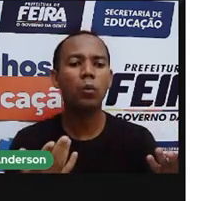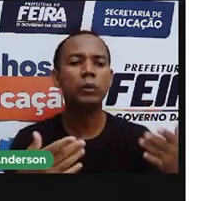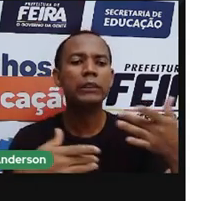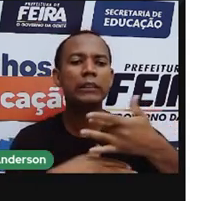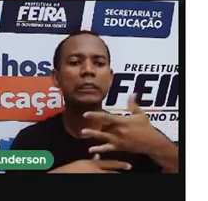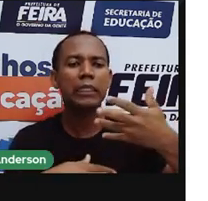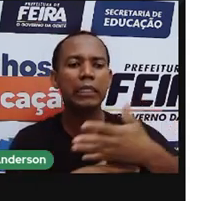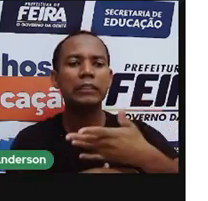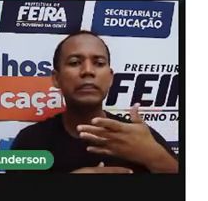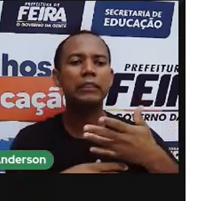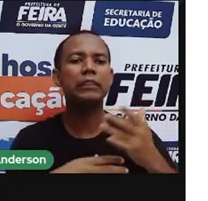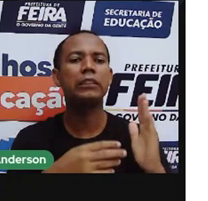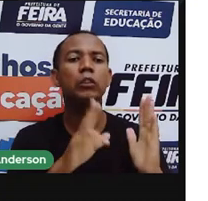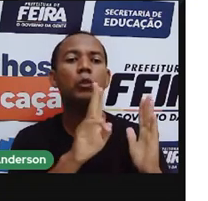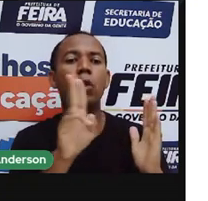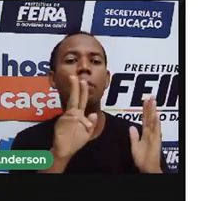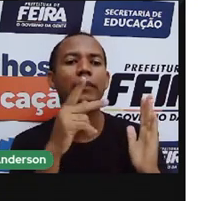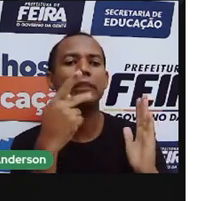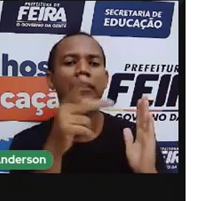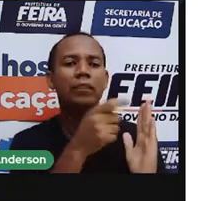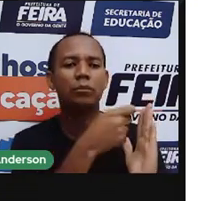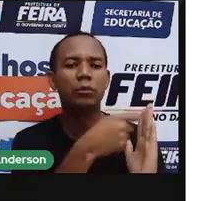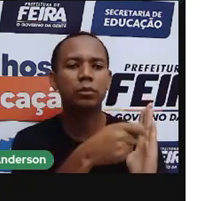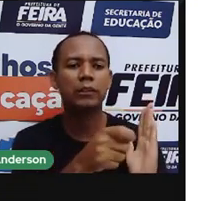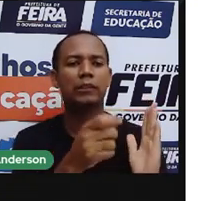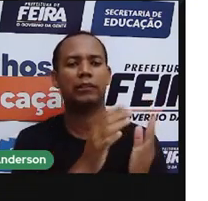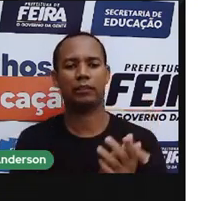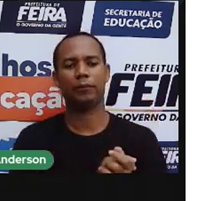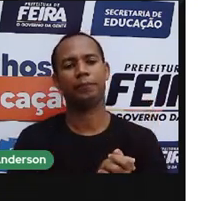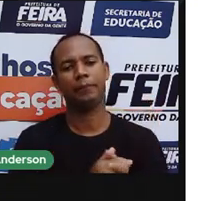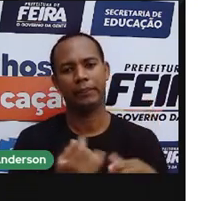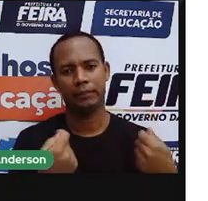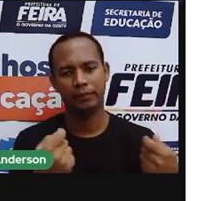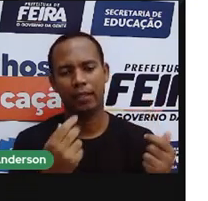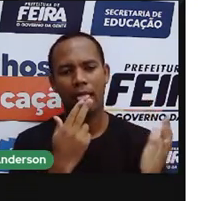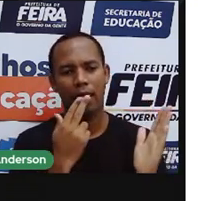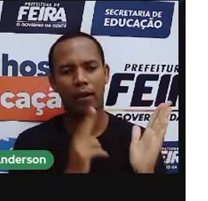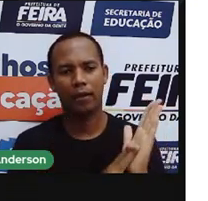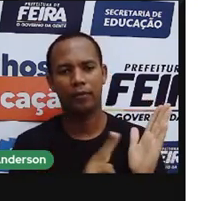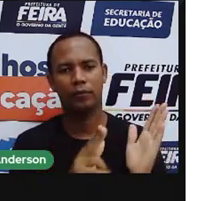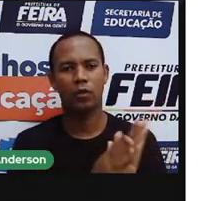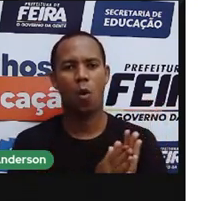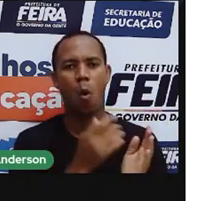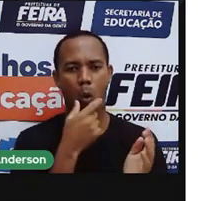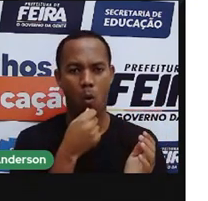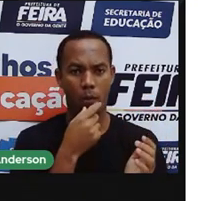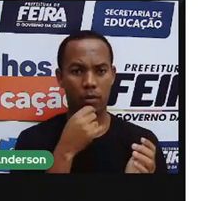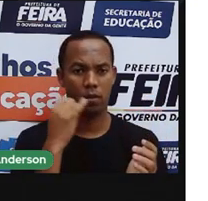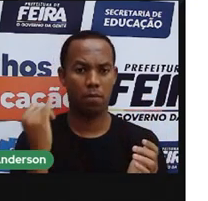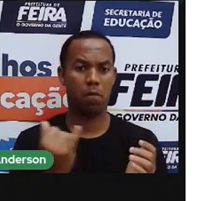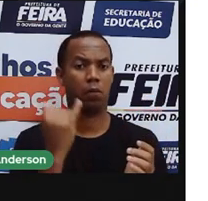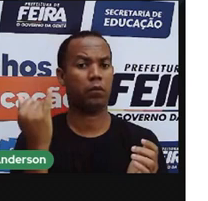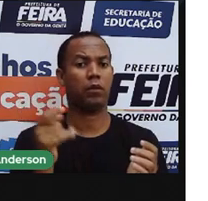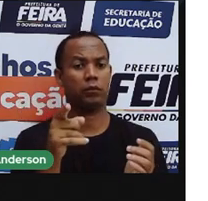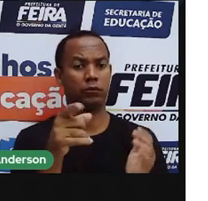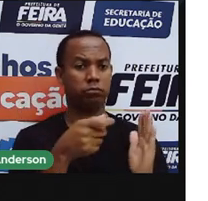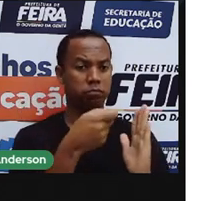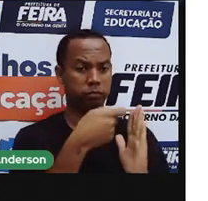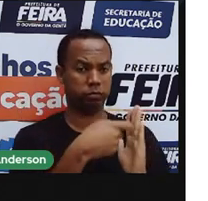assinar, que foi o que o Perubais de Caminha fez, né? Uma pessoa muito importante aí para